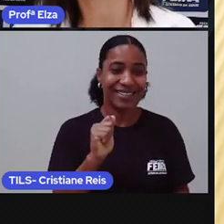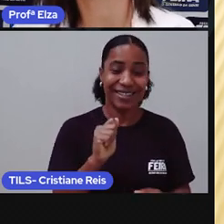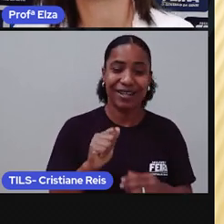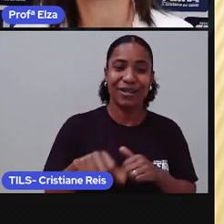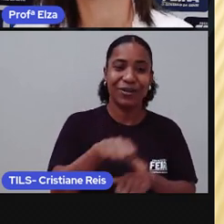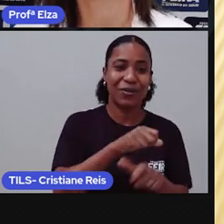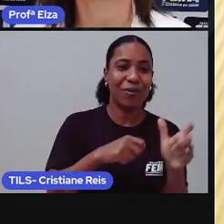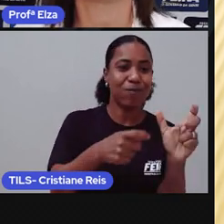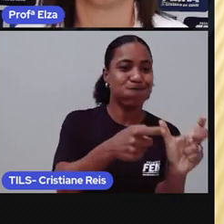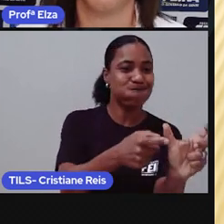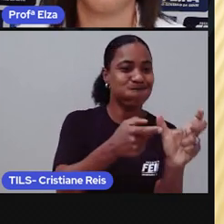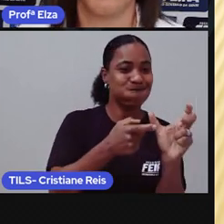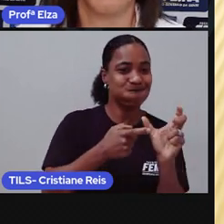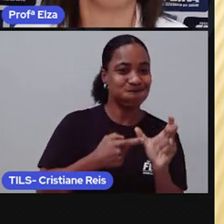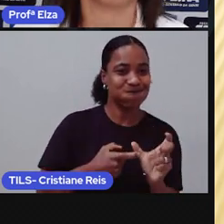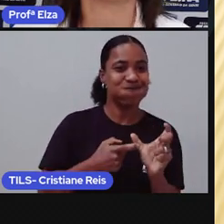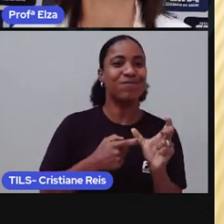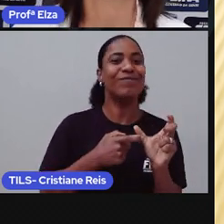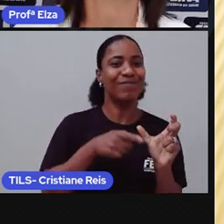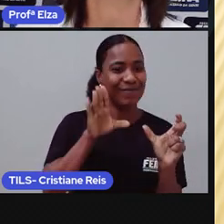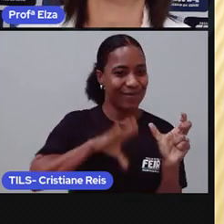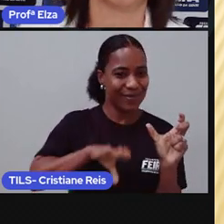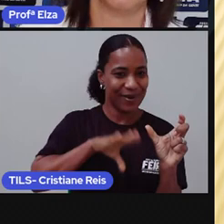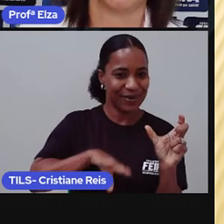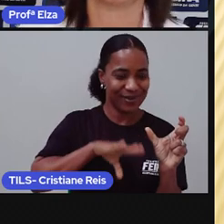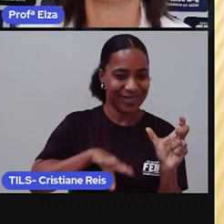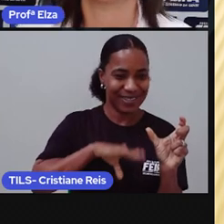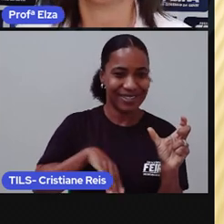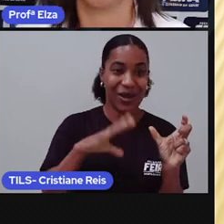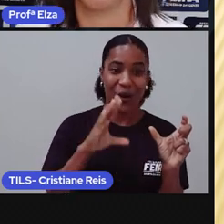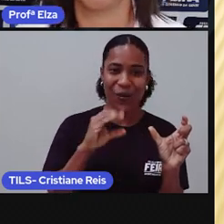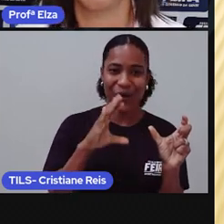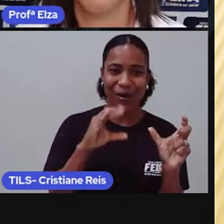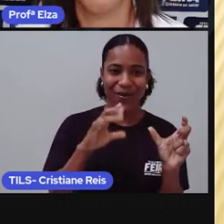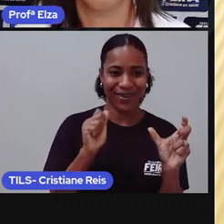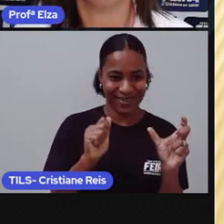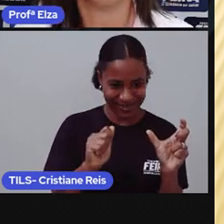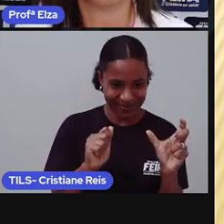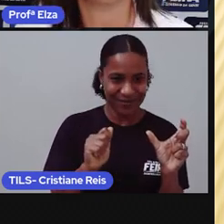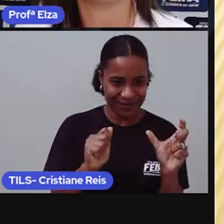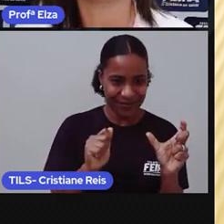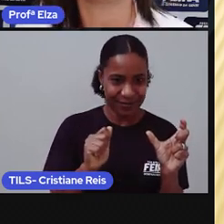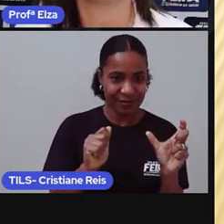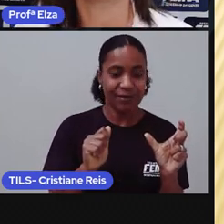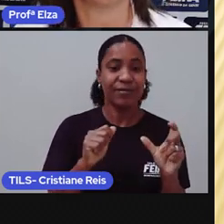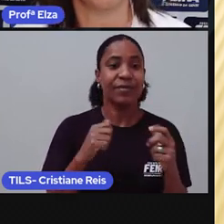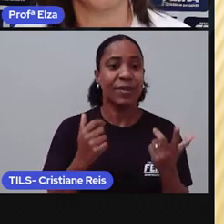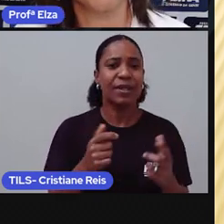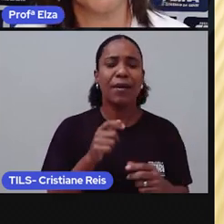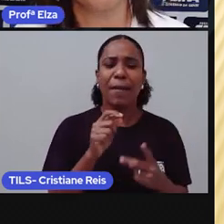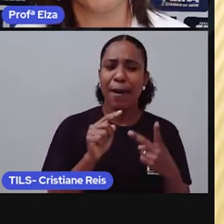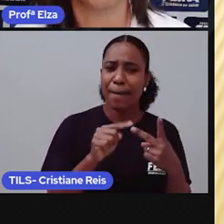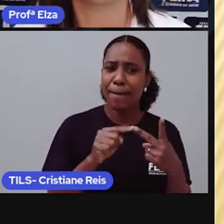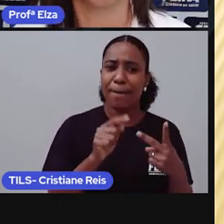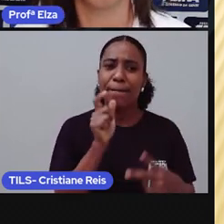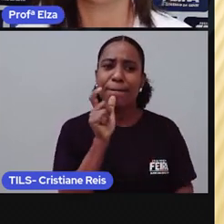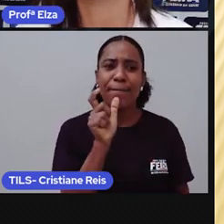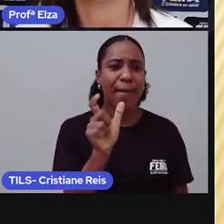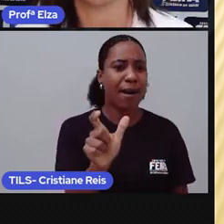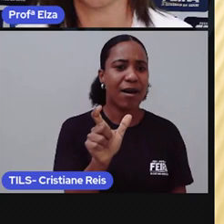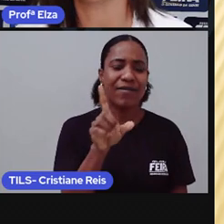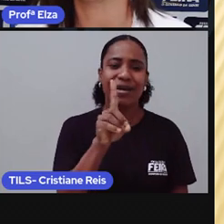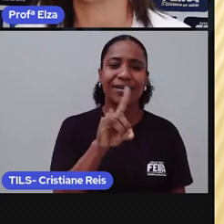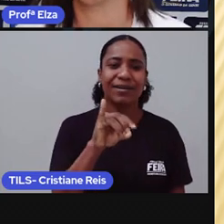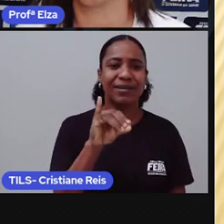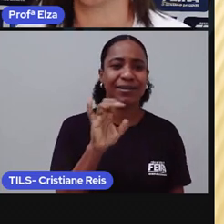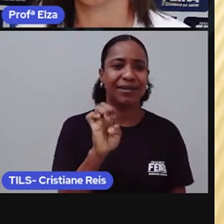já temos um termo específico para nos referir a esse produto. Porém, a palavrinha Diet, nós